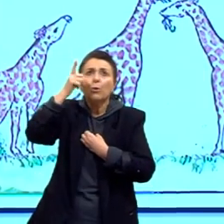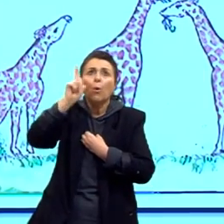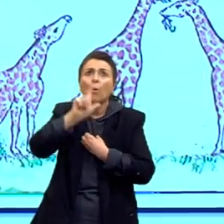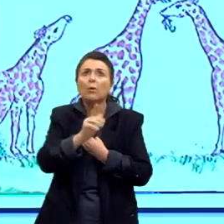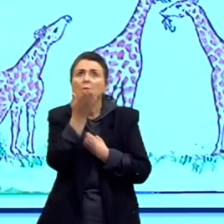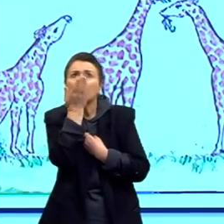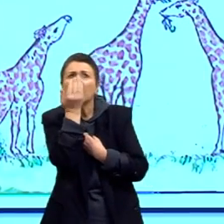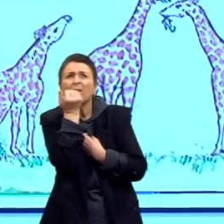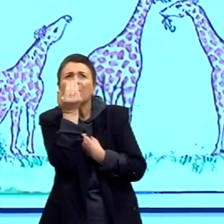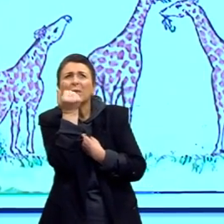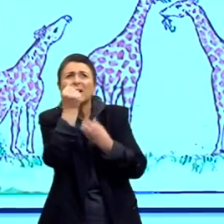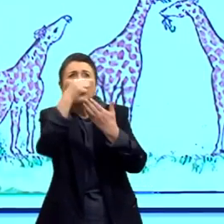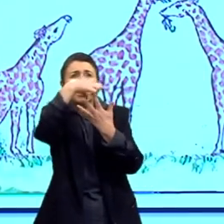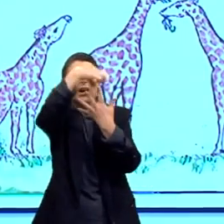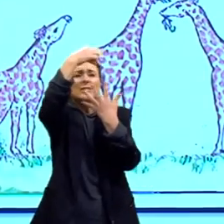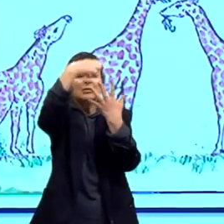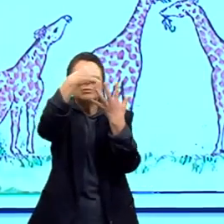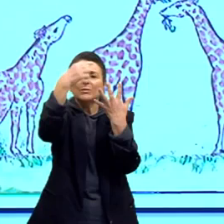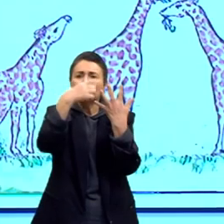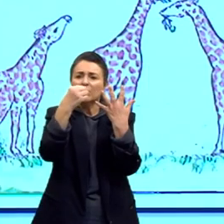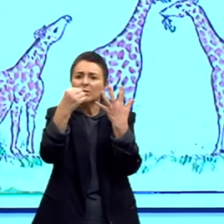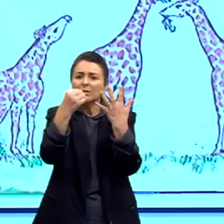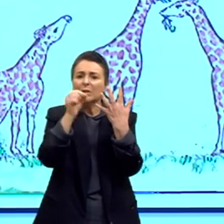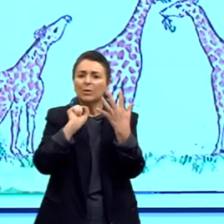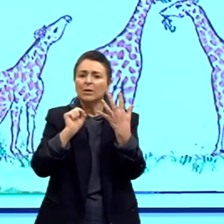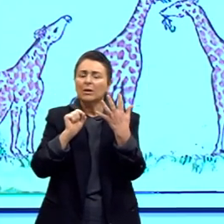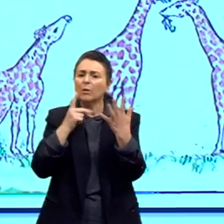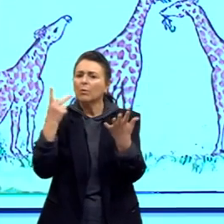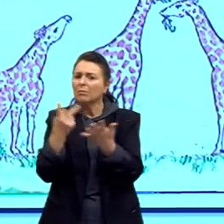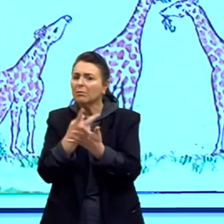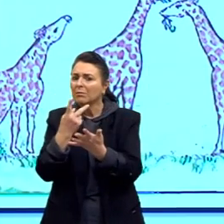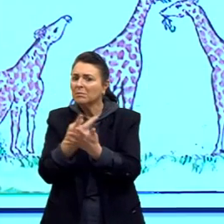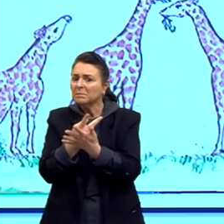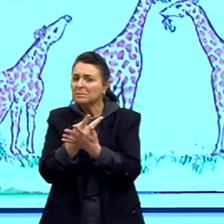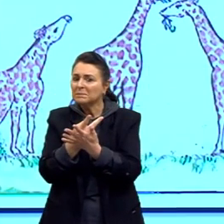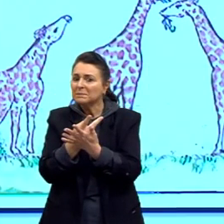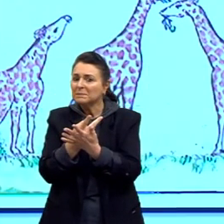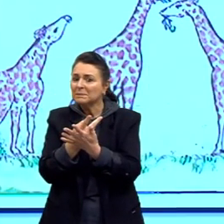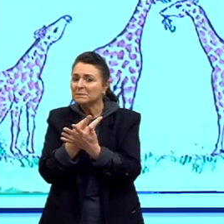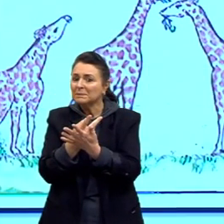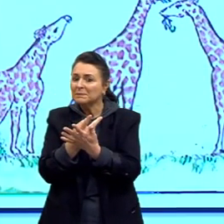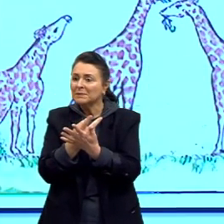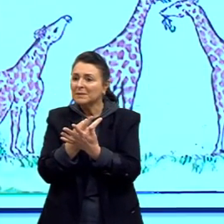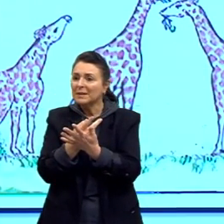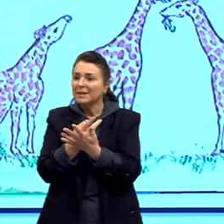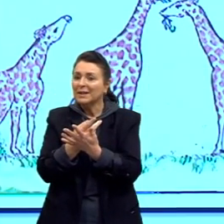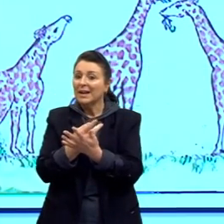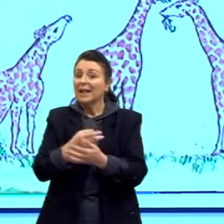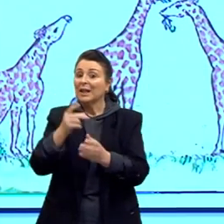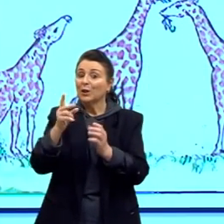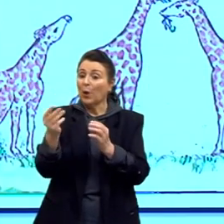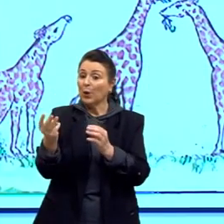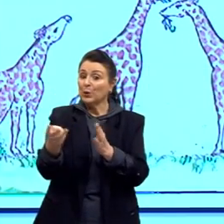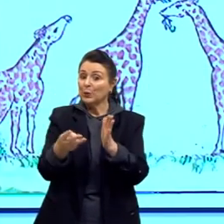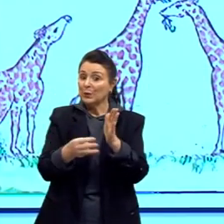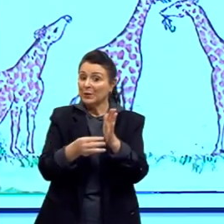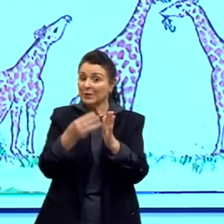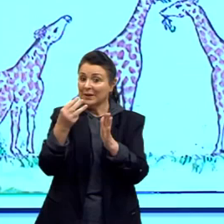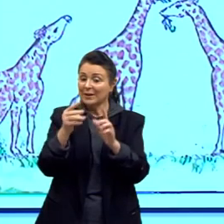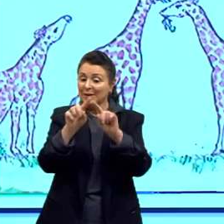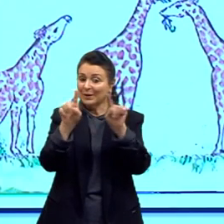folhas no alto. Então, o que aconteceria? Aqui o que mostra no terceiro quadro.